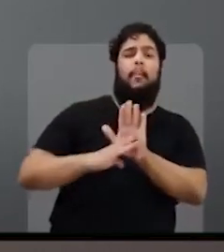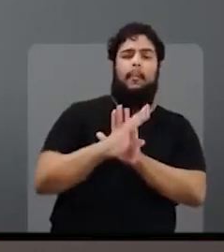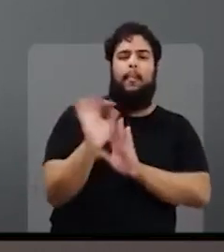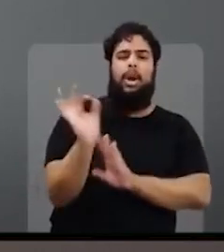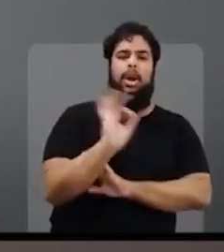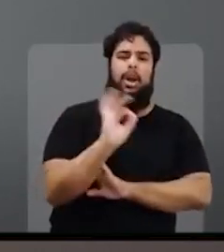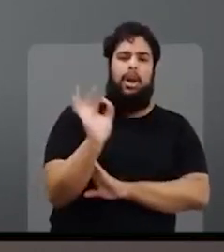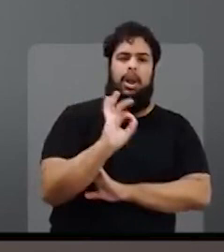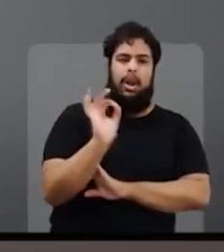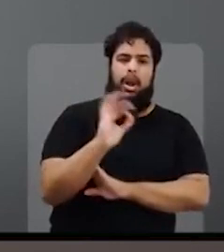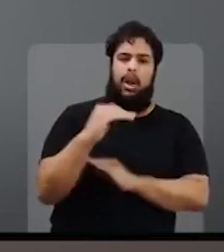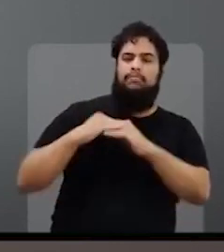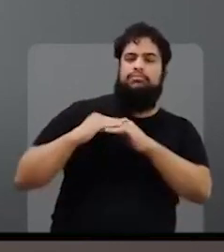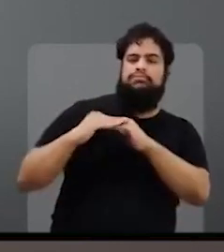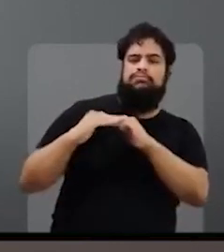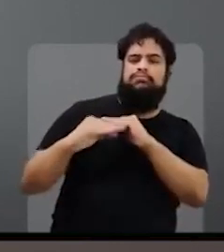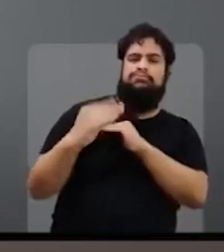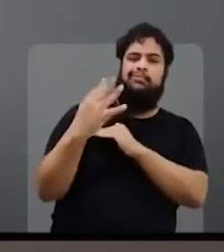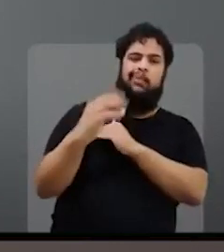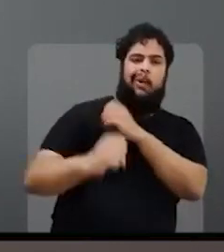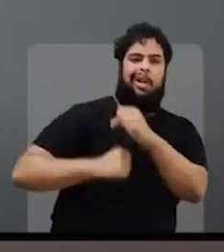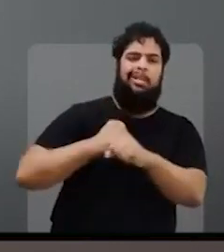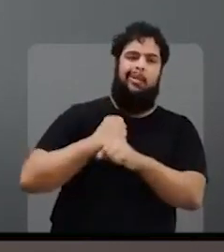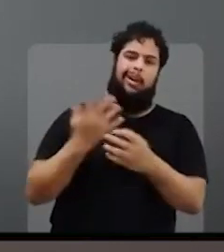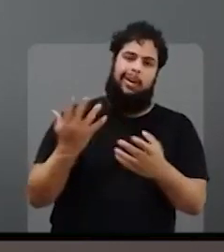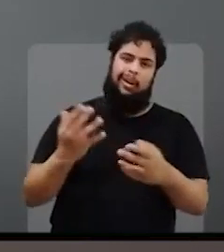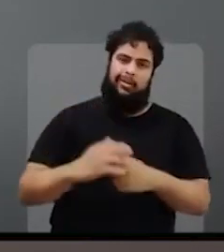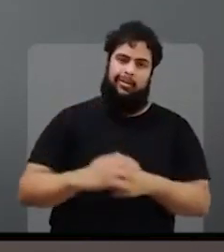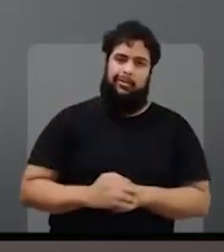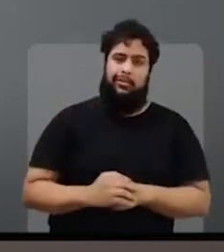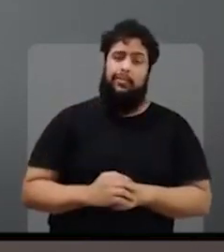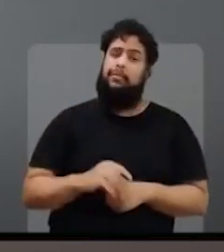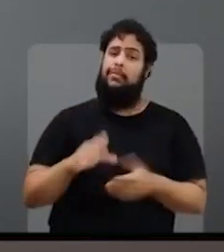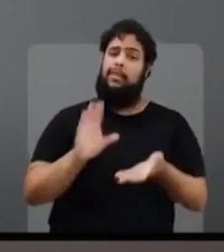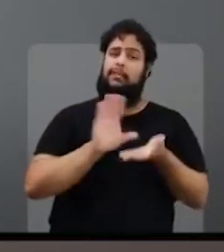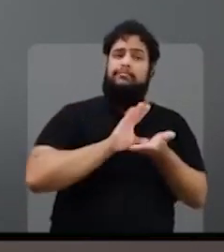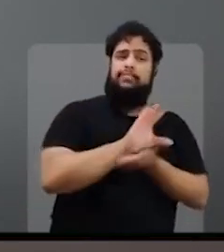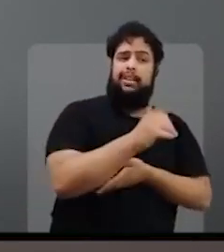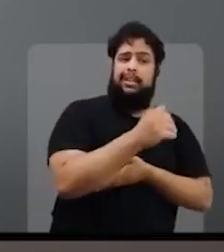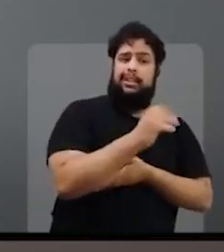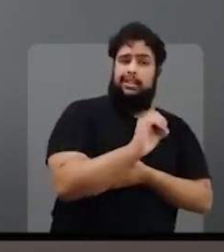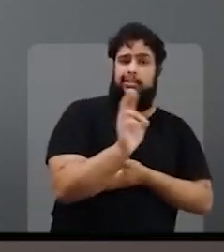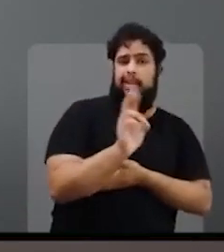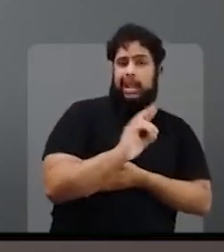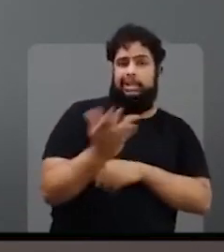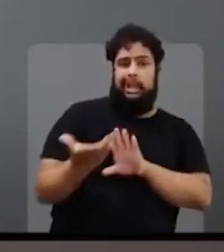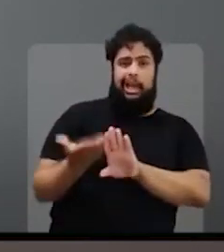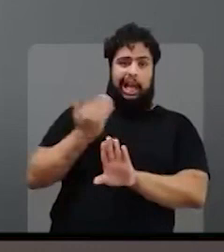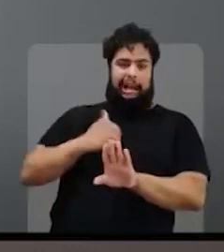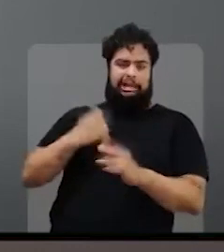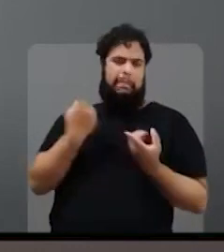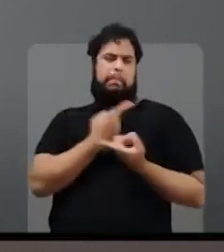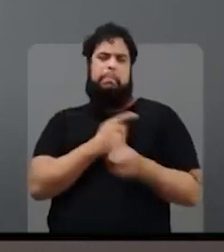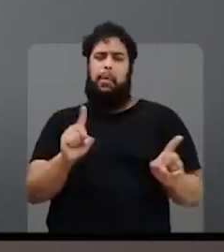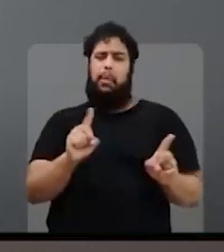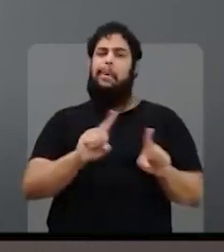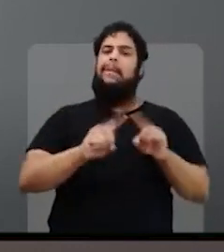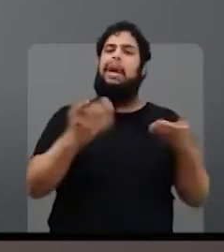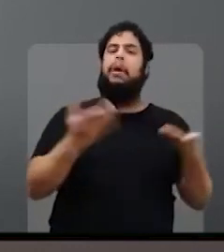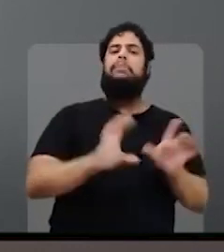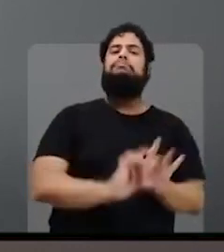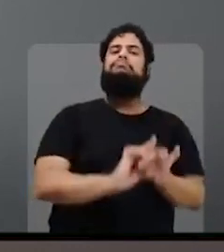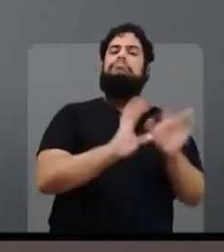nada de aumento real pelo quarto ano seguido. O auxílio de R 600,00, que ele foi contra, mas